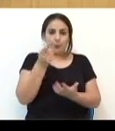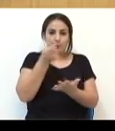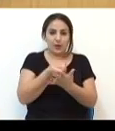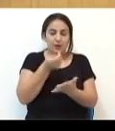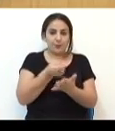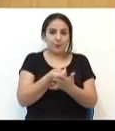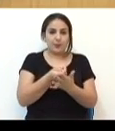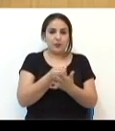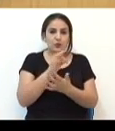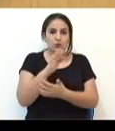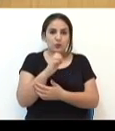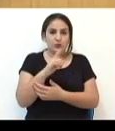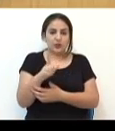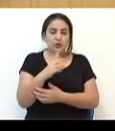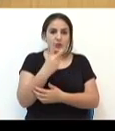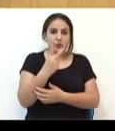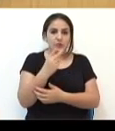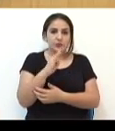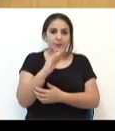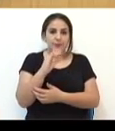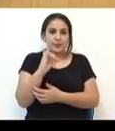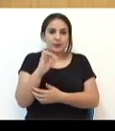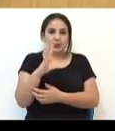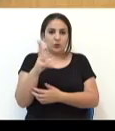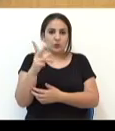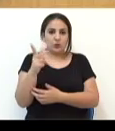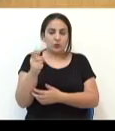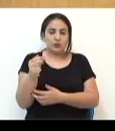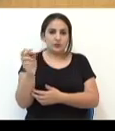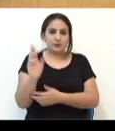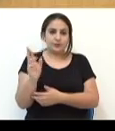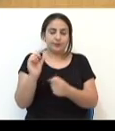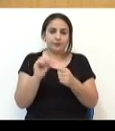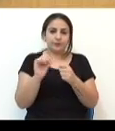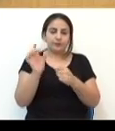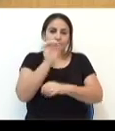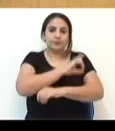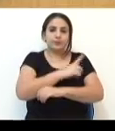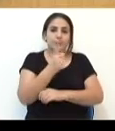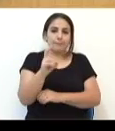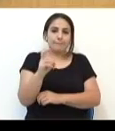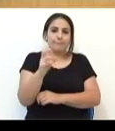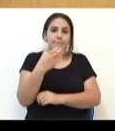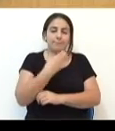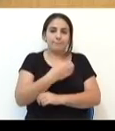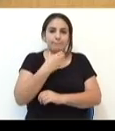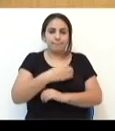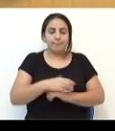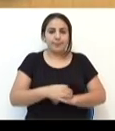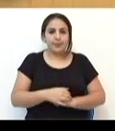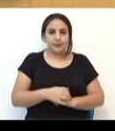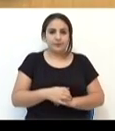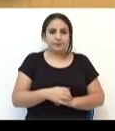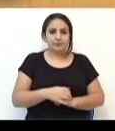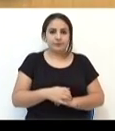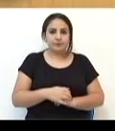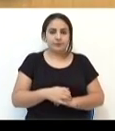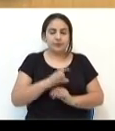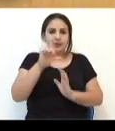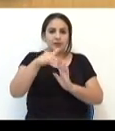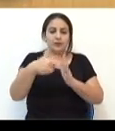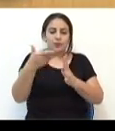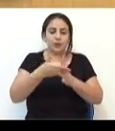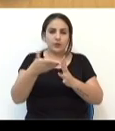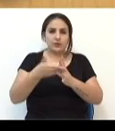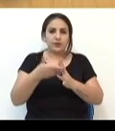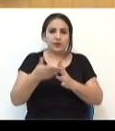pagamento, que totaliza R$ 2,5 bilhões, será feito no dia 15 de dezembro. E depois